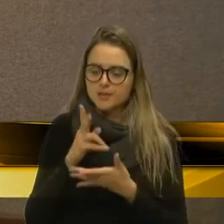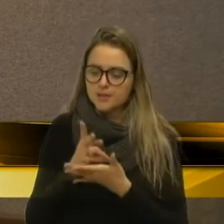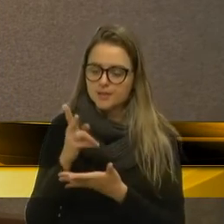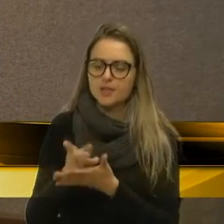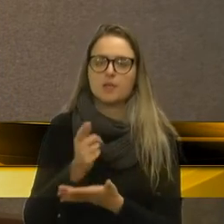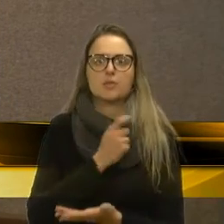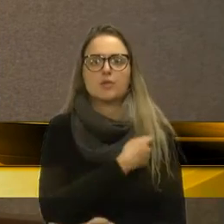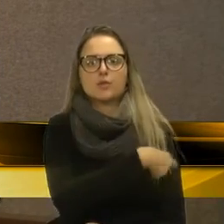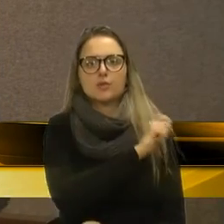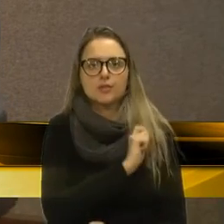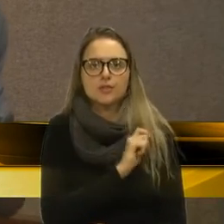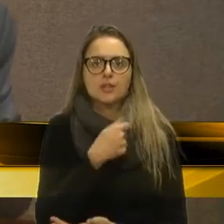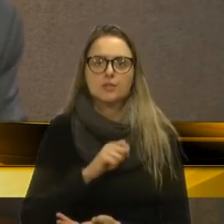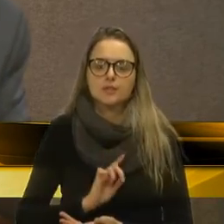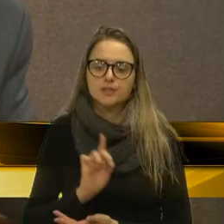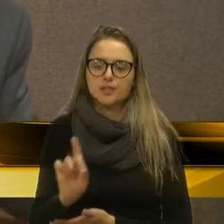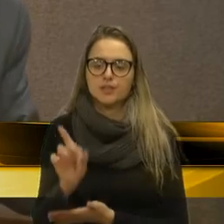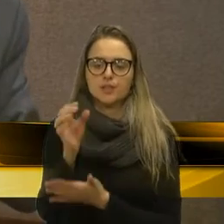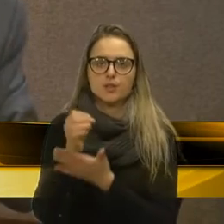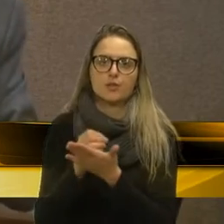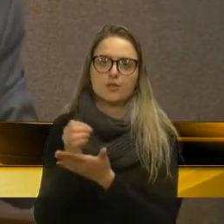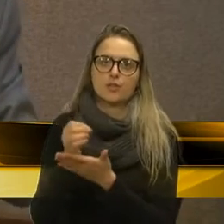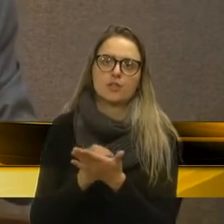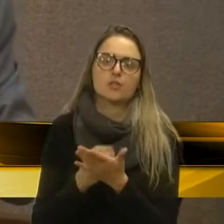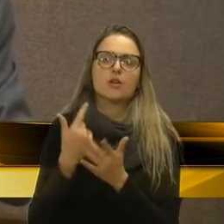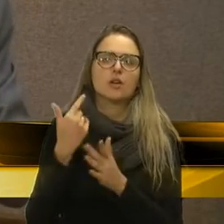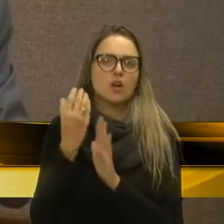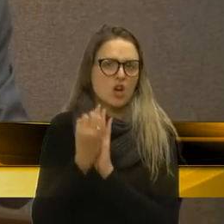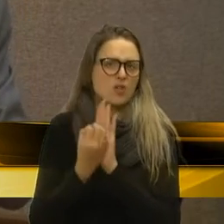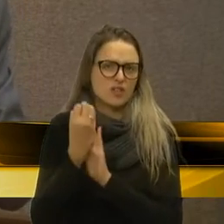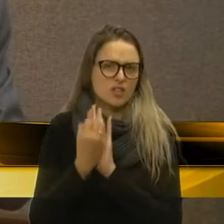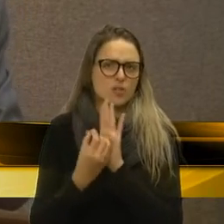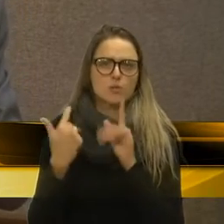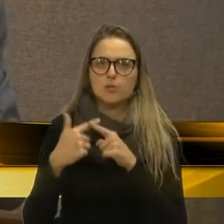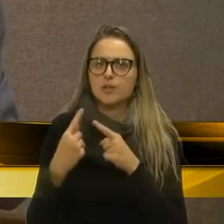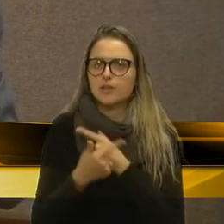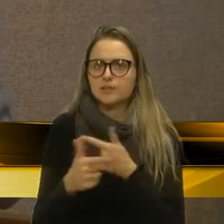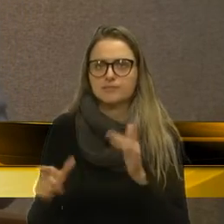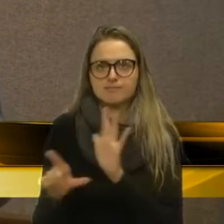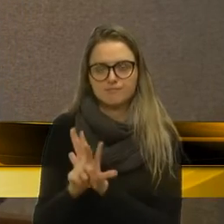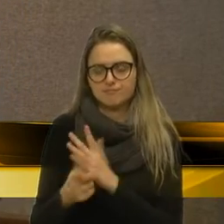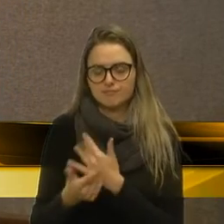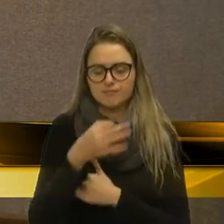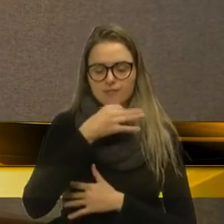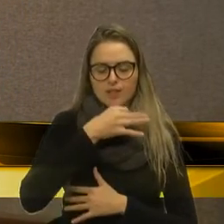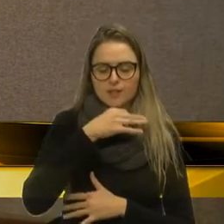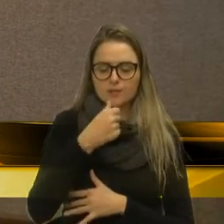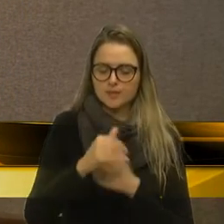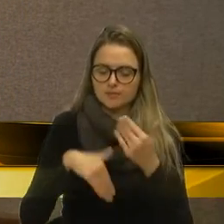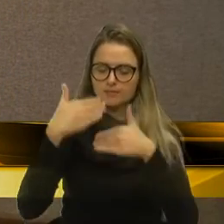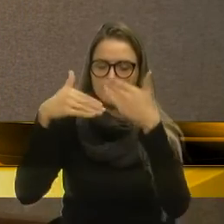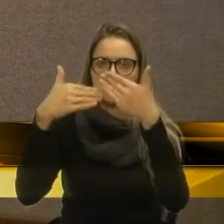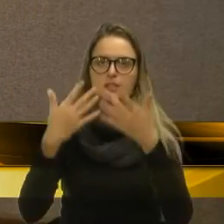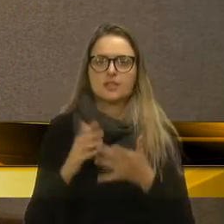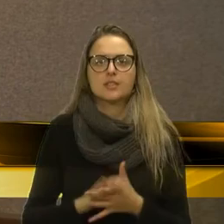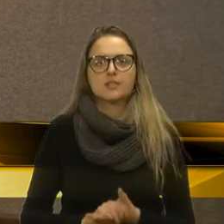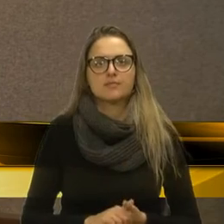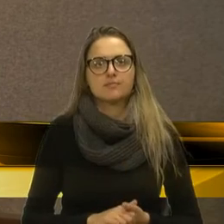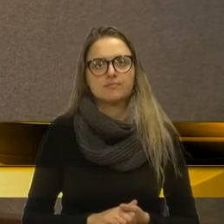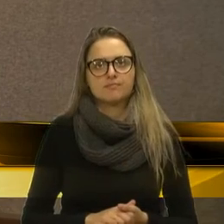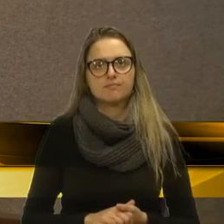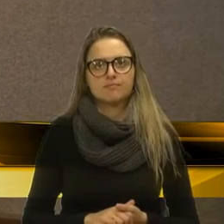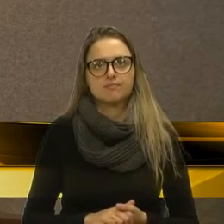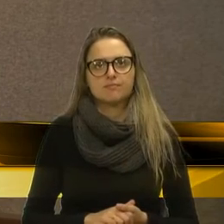o fiscal tem o dever de ofício porque não tem uma legislação. Então, o Caxias está na hora de avançar nesse quesito,